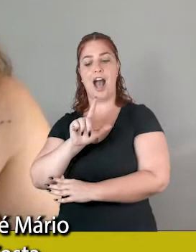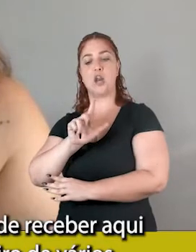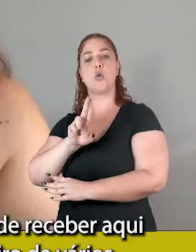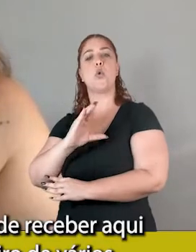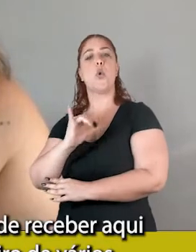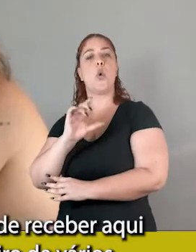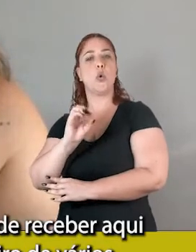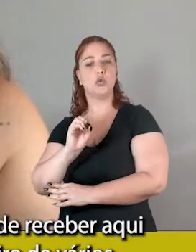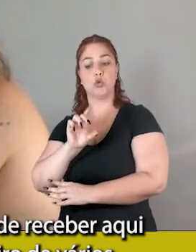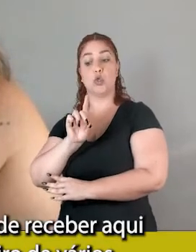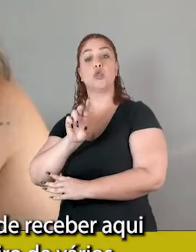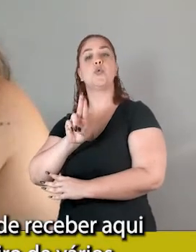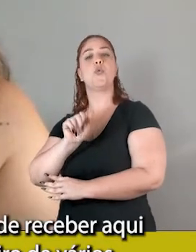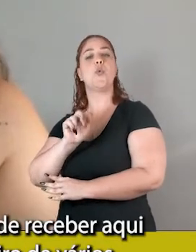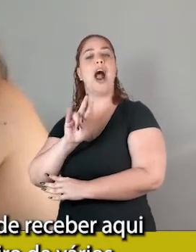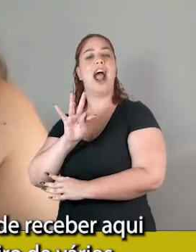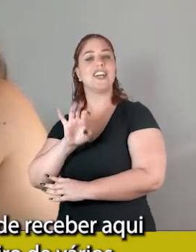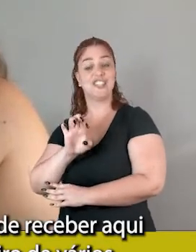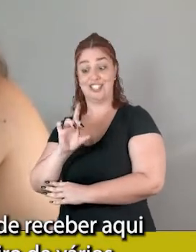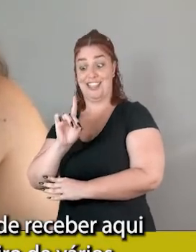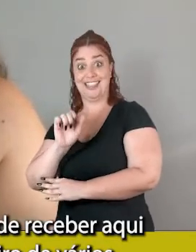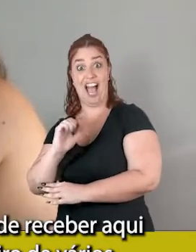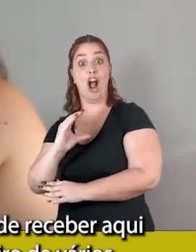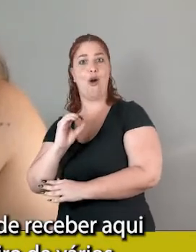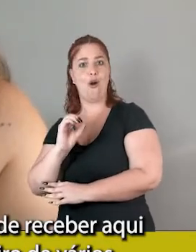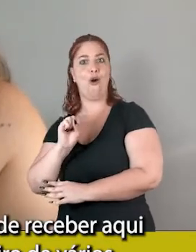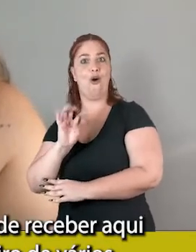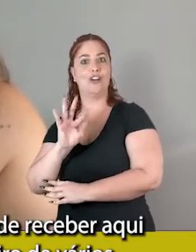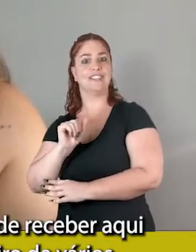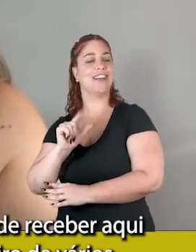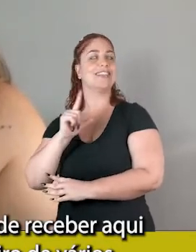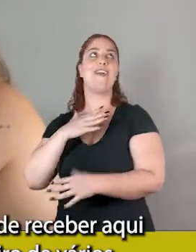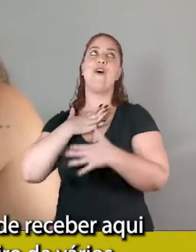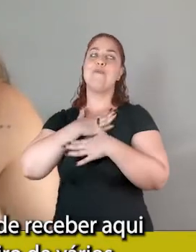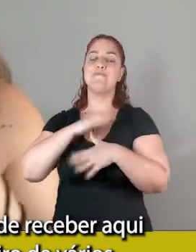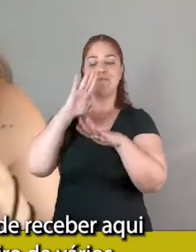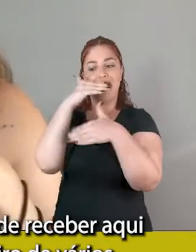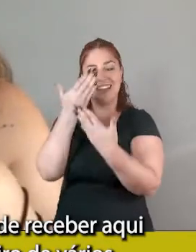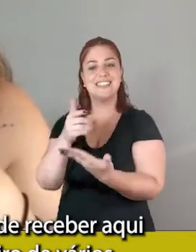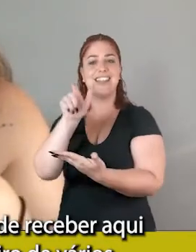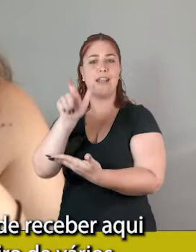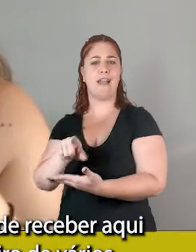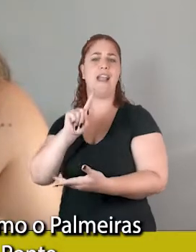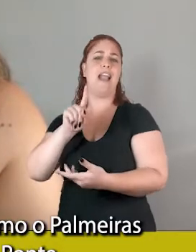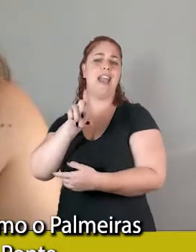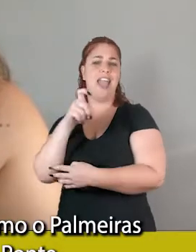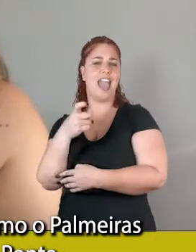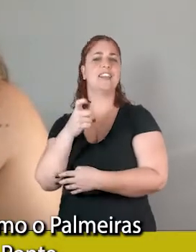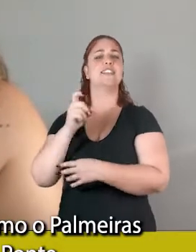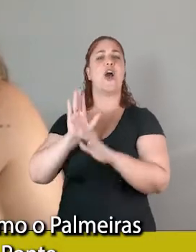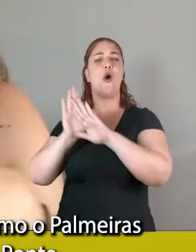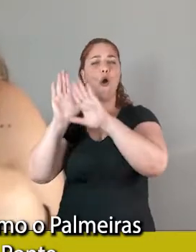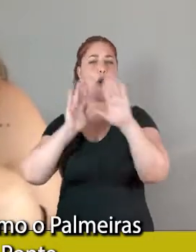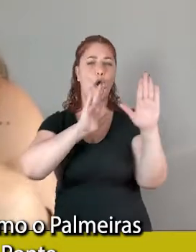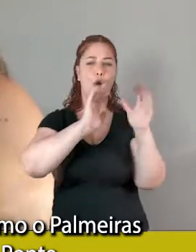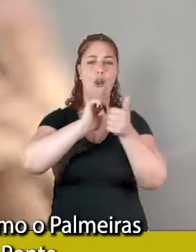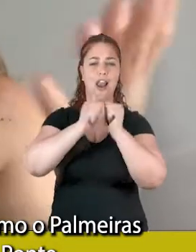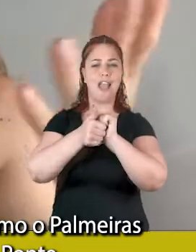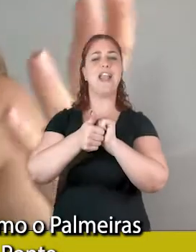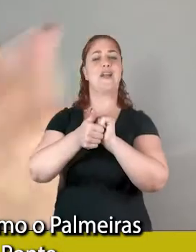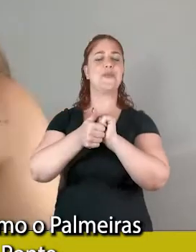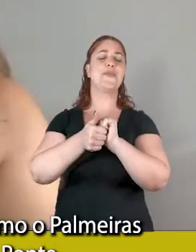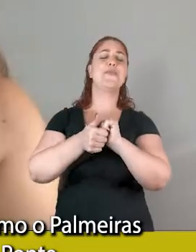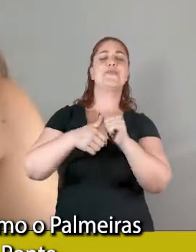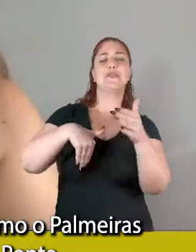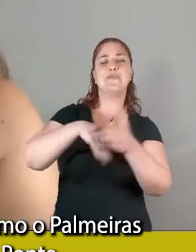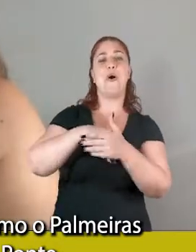Costa, a gente está tendo a honra de receber aqui o Aranha, que foi ex-goleiro de vários times super importantes, como